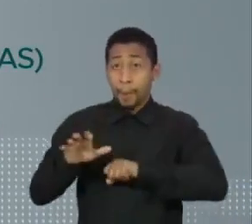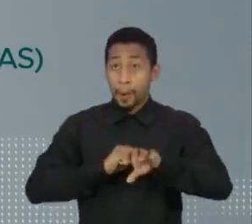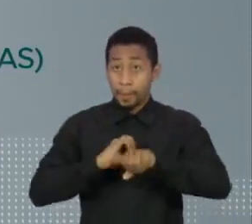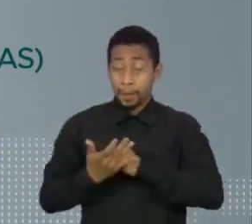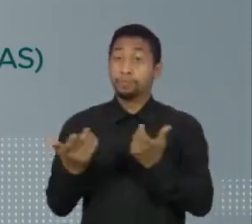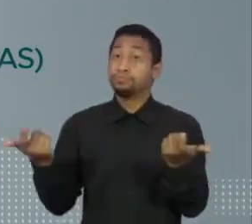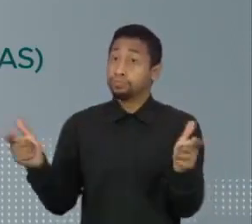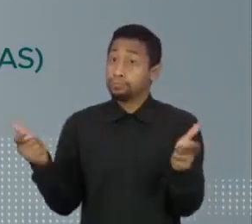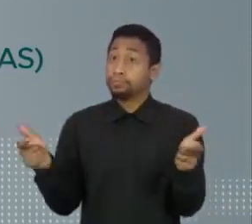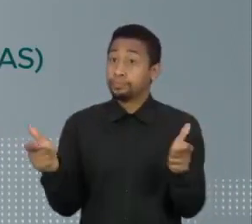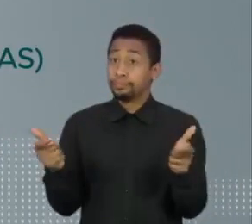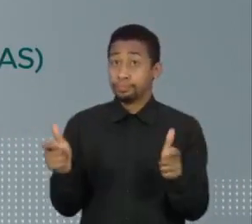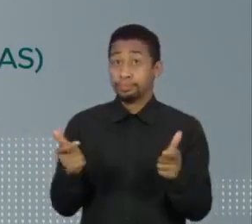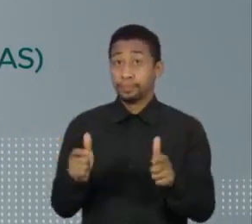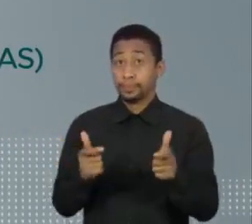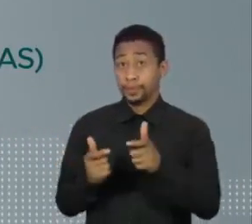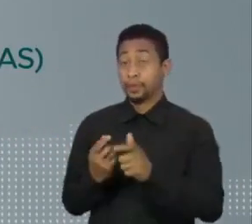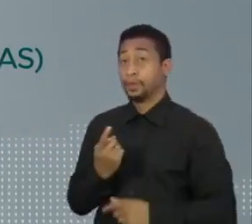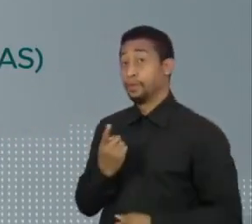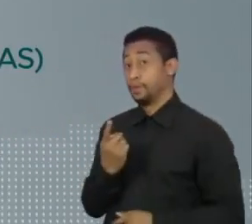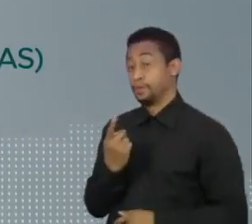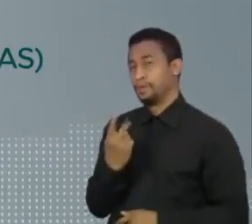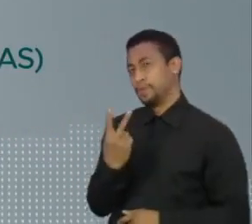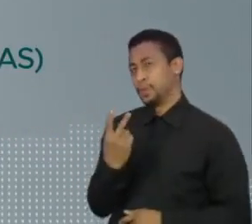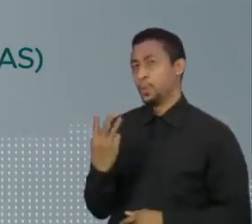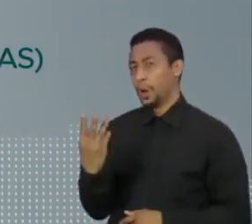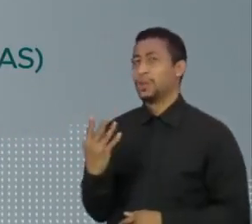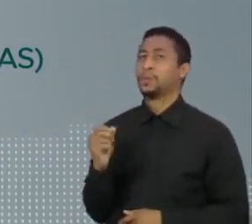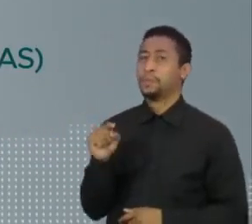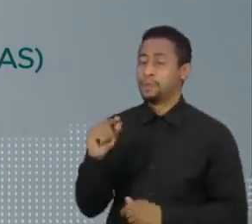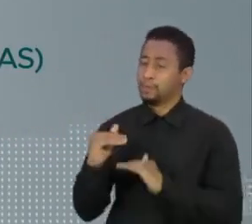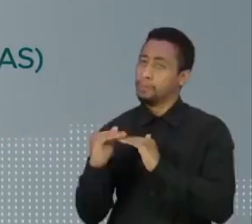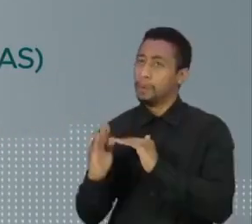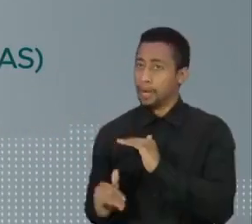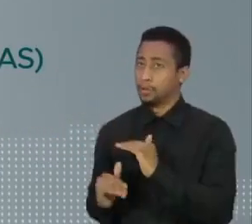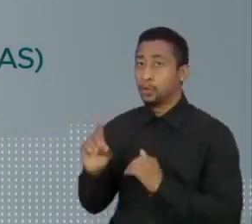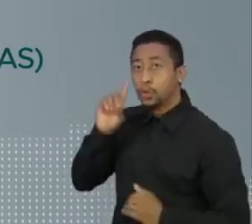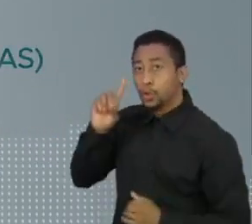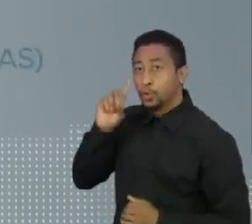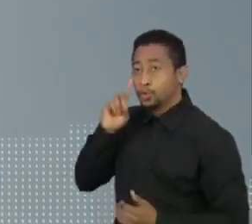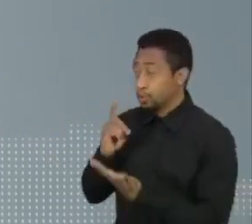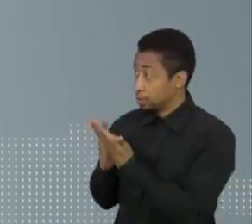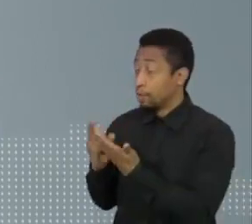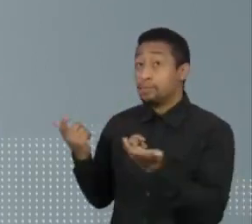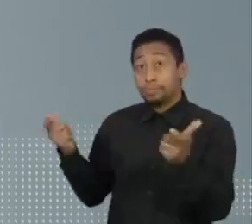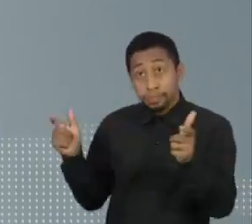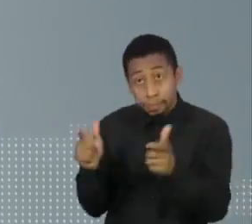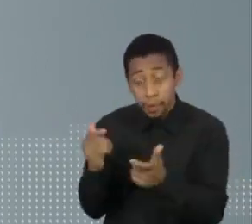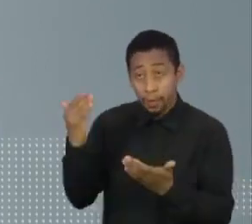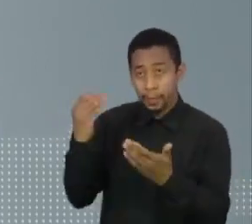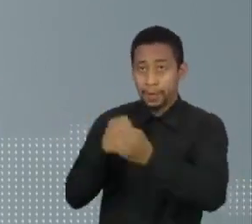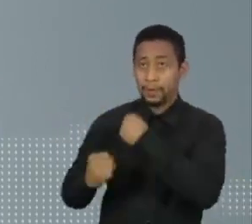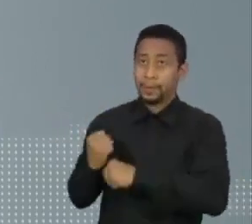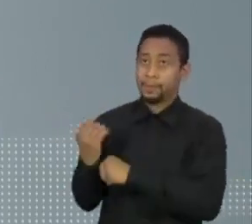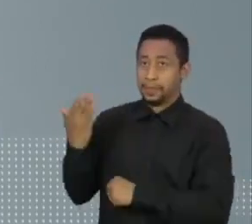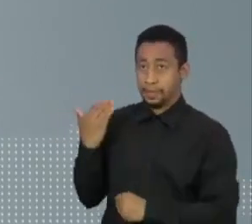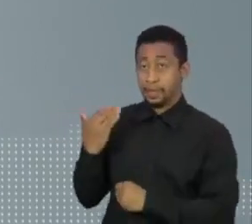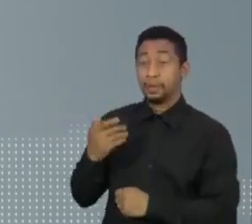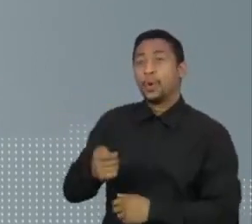em queda, abaixo de 24 mil por dia, pela primeira vez desde o ano passado. São quase